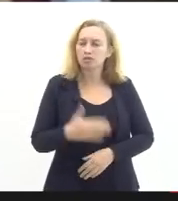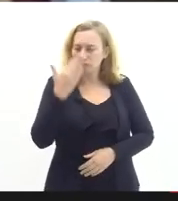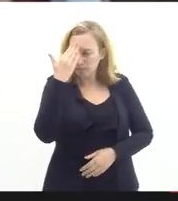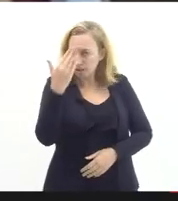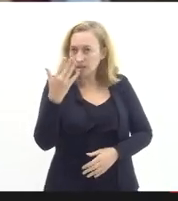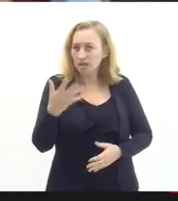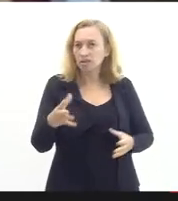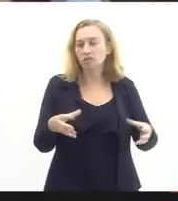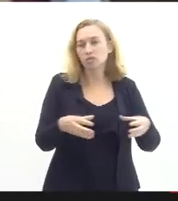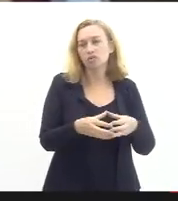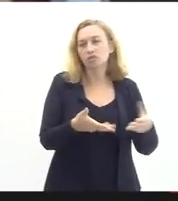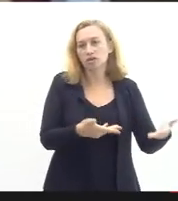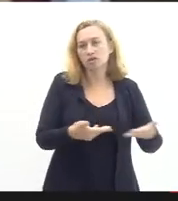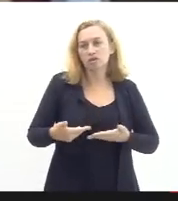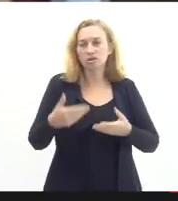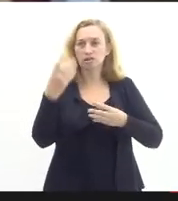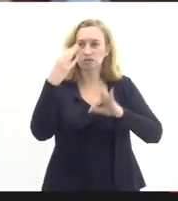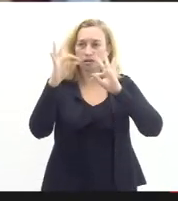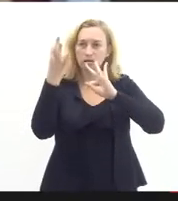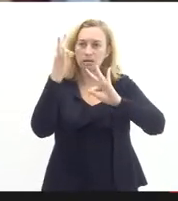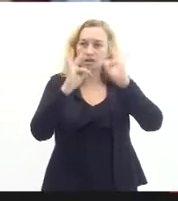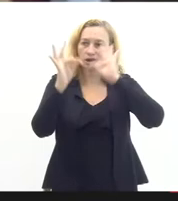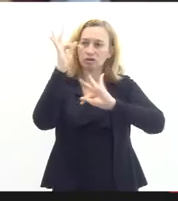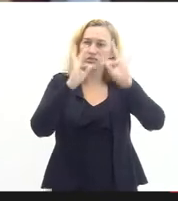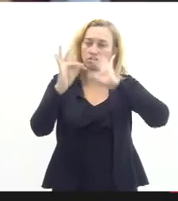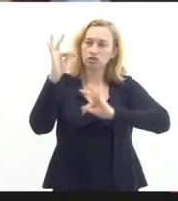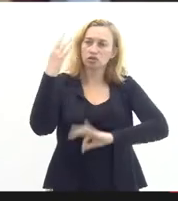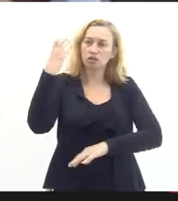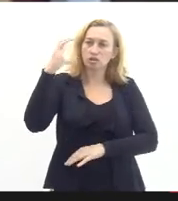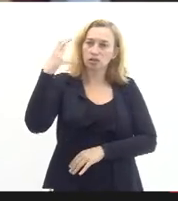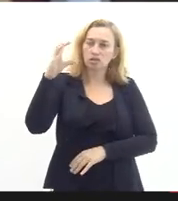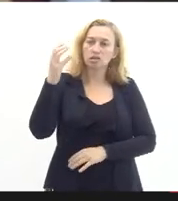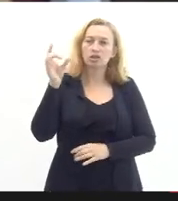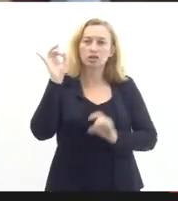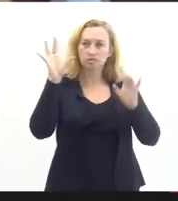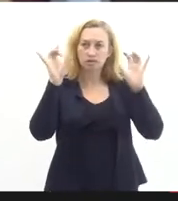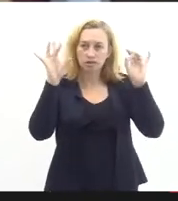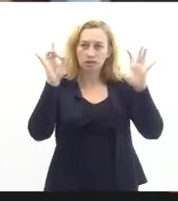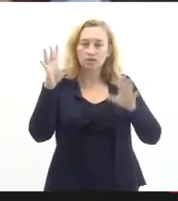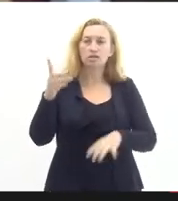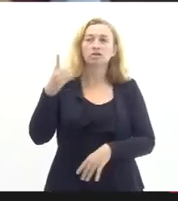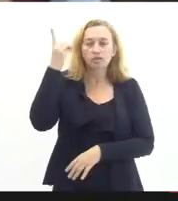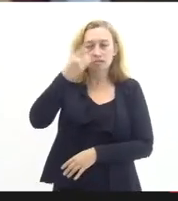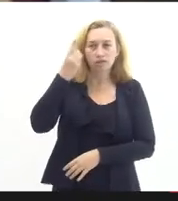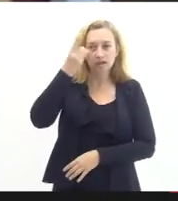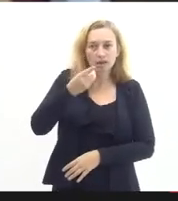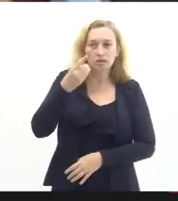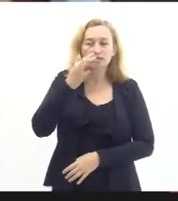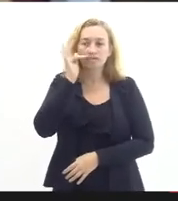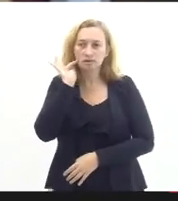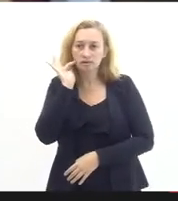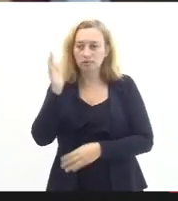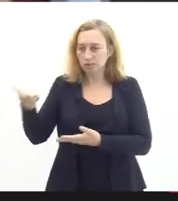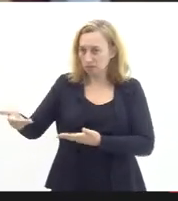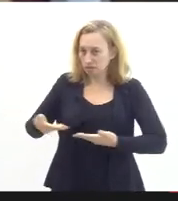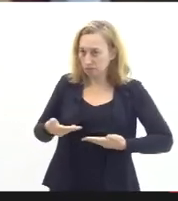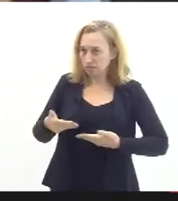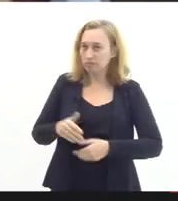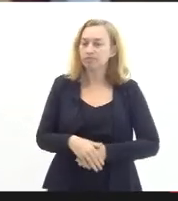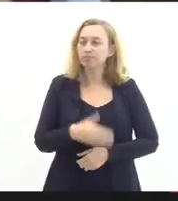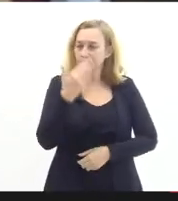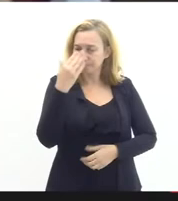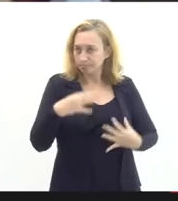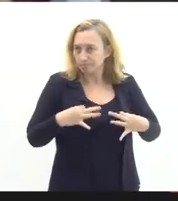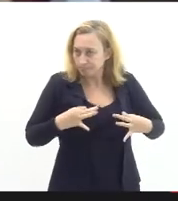comissão de educação ciência e tecnologia da LERJ especial ao deputado Flávio Serafini pelo convite para a gente participar e fico aqui à